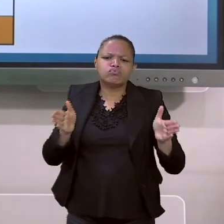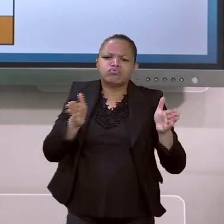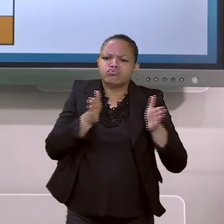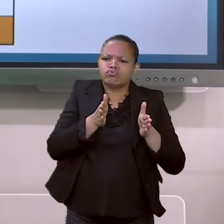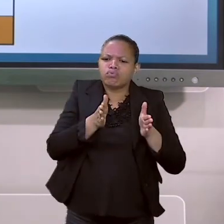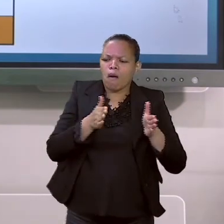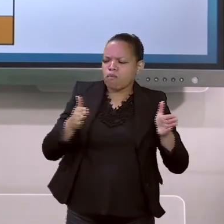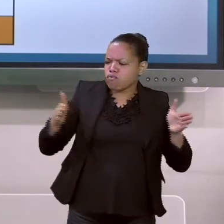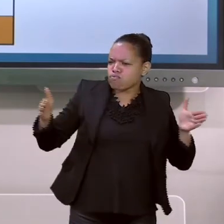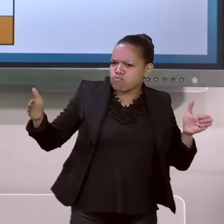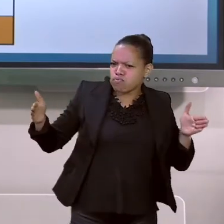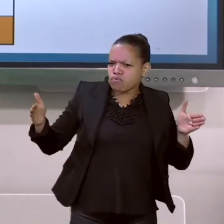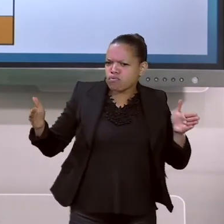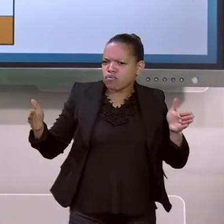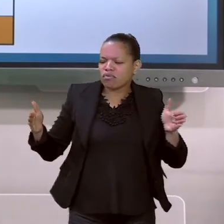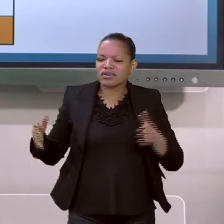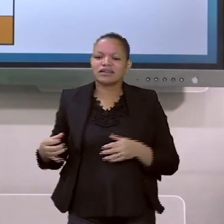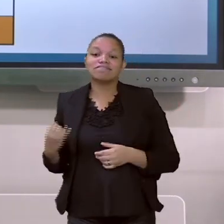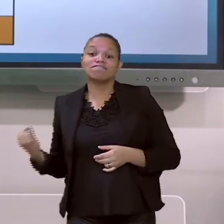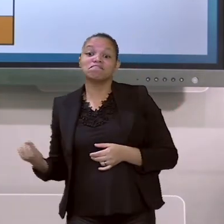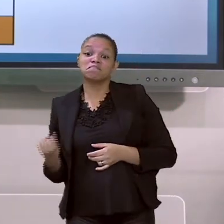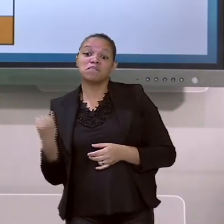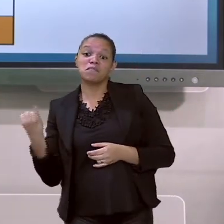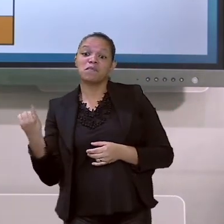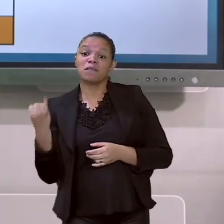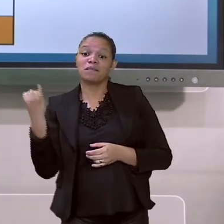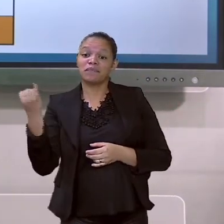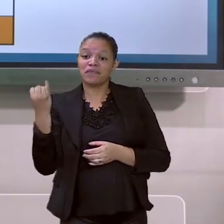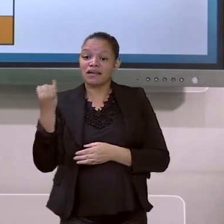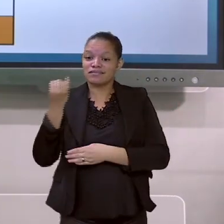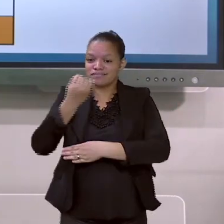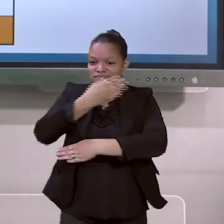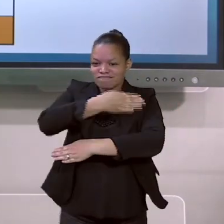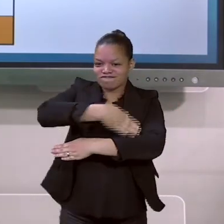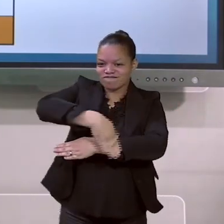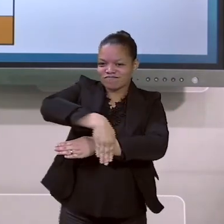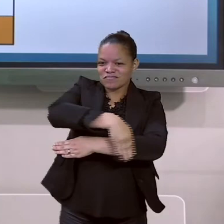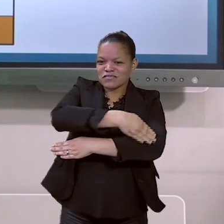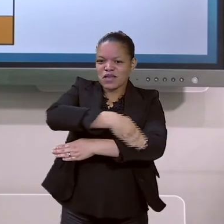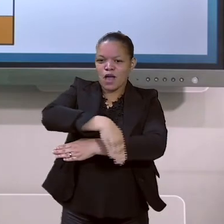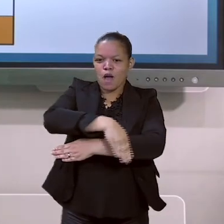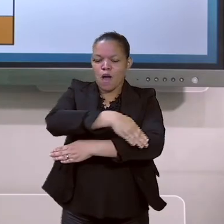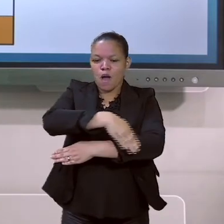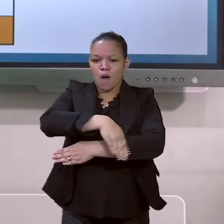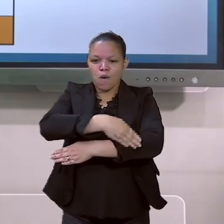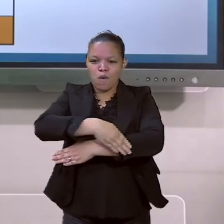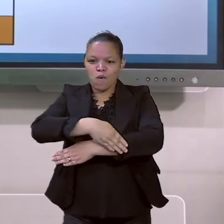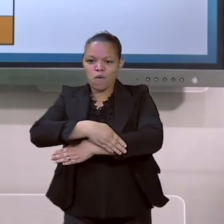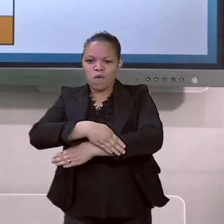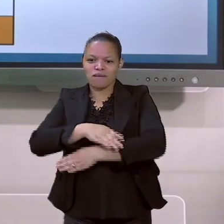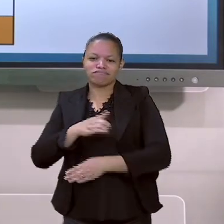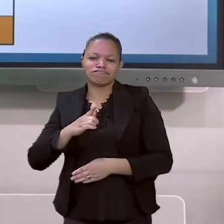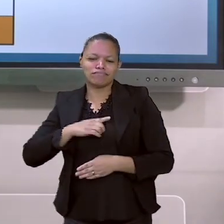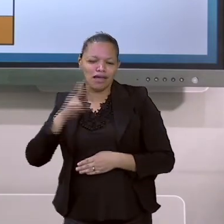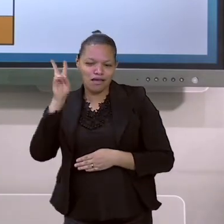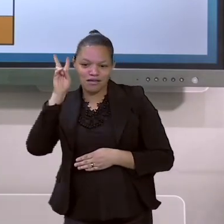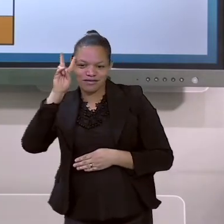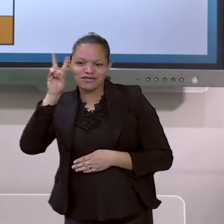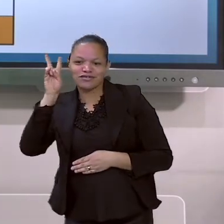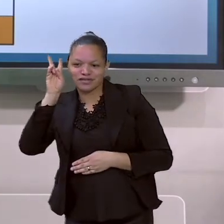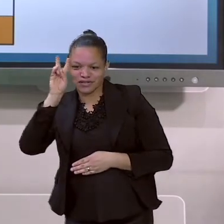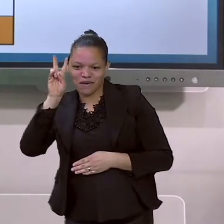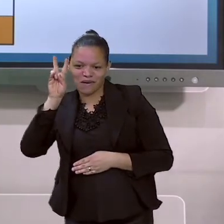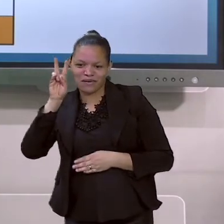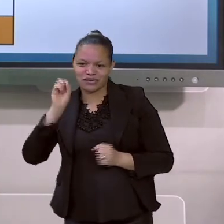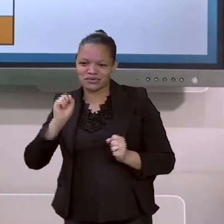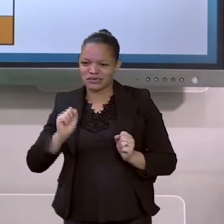a sua rua é grande, pequena ou não. A sua rua, eu tenho certeza que tem muita história pra contar. E para